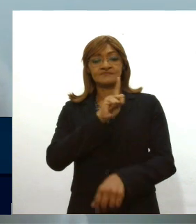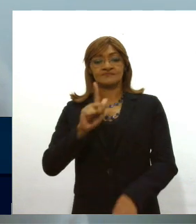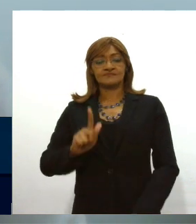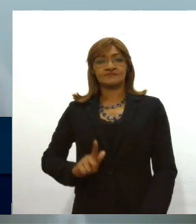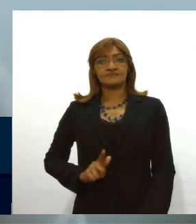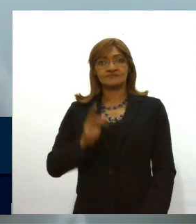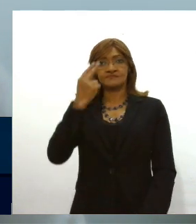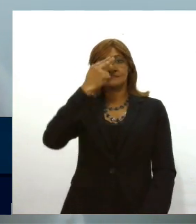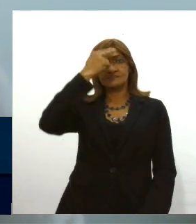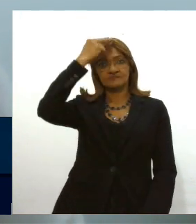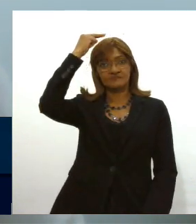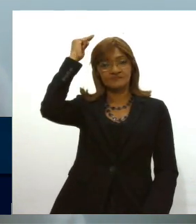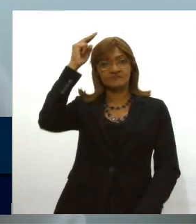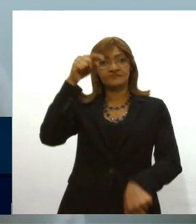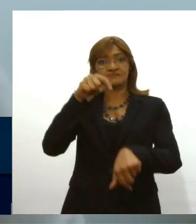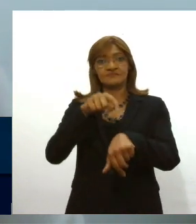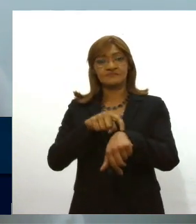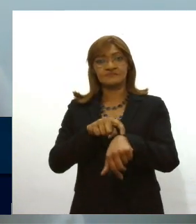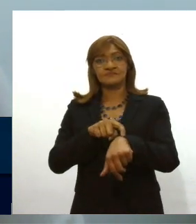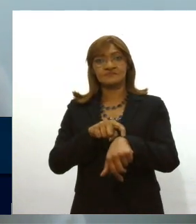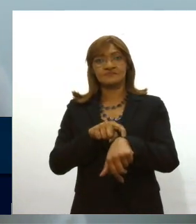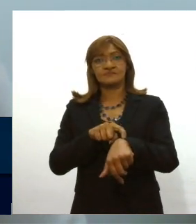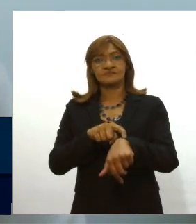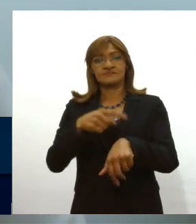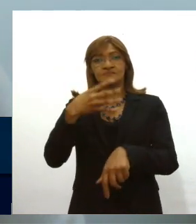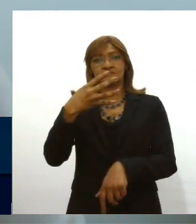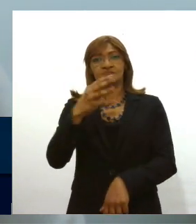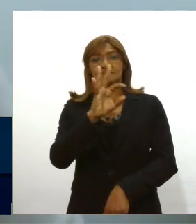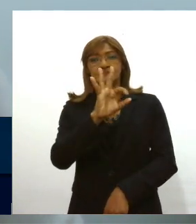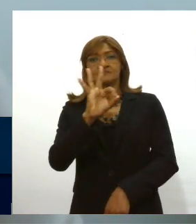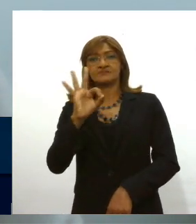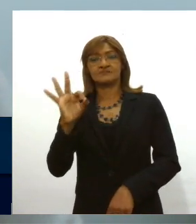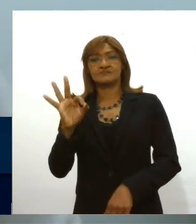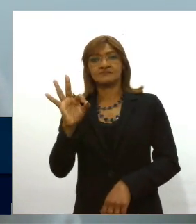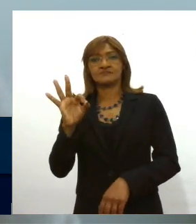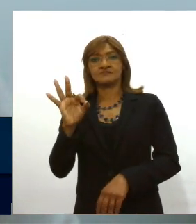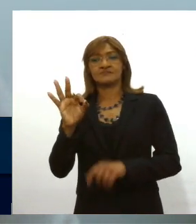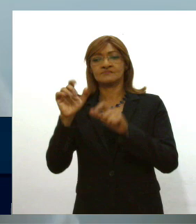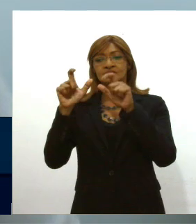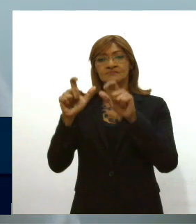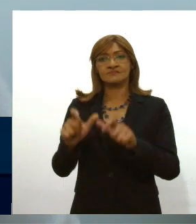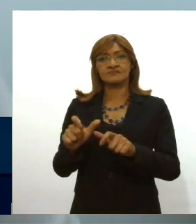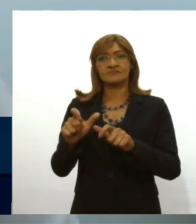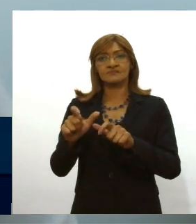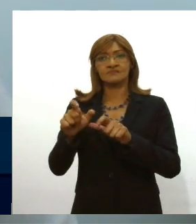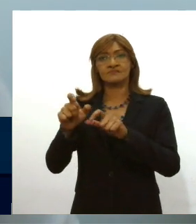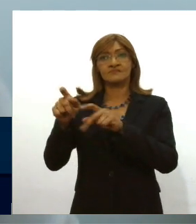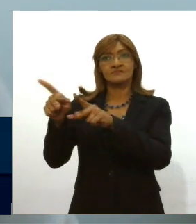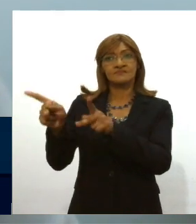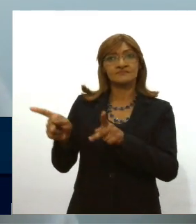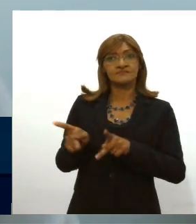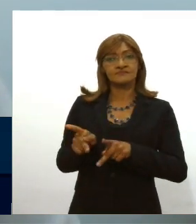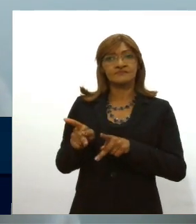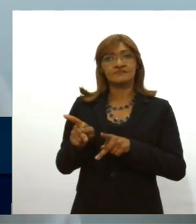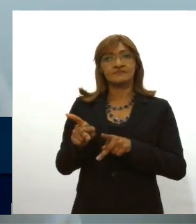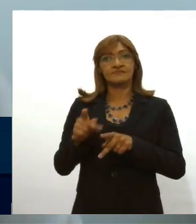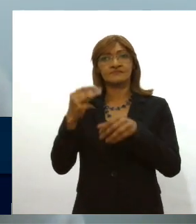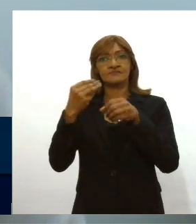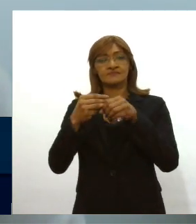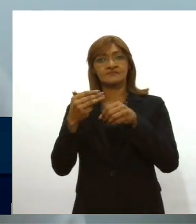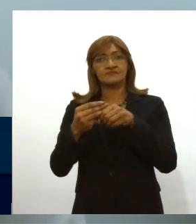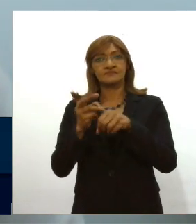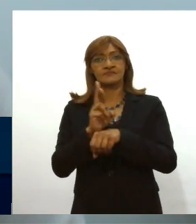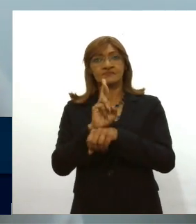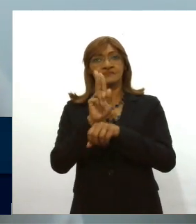às 16 horas no povoado Serra do Machado em Ribeirópolis